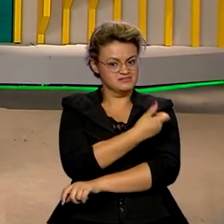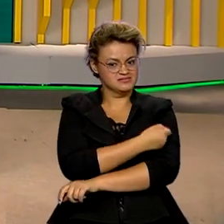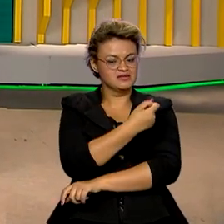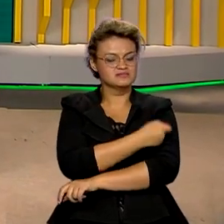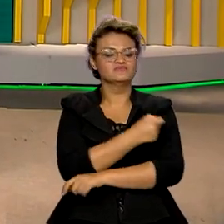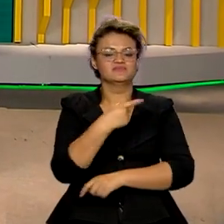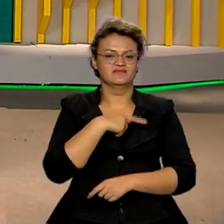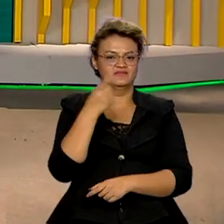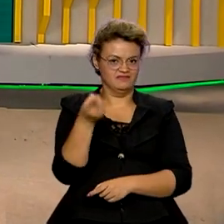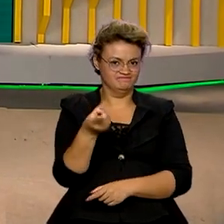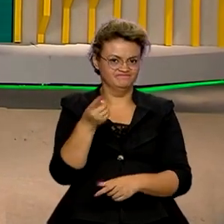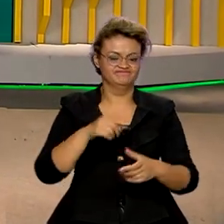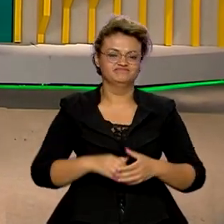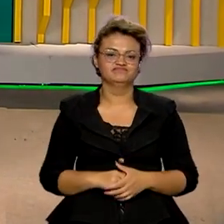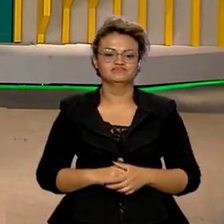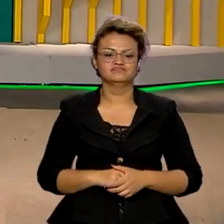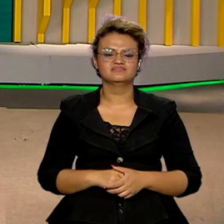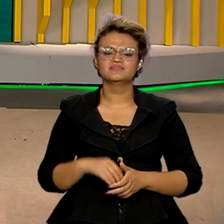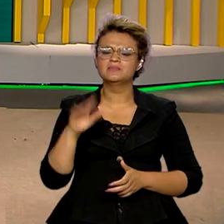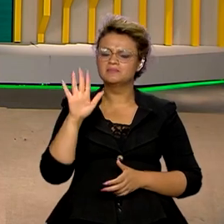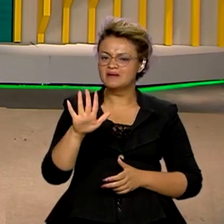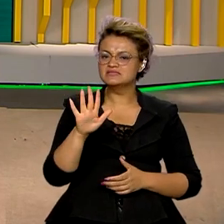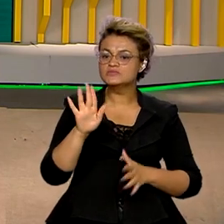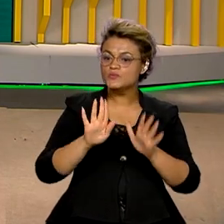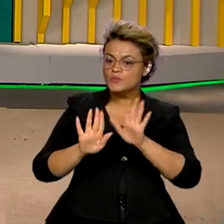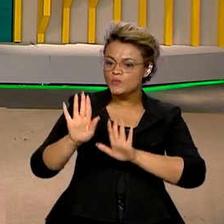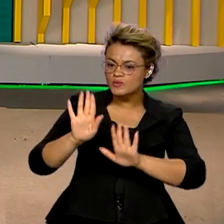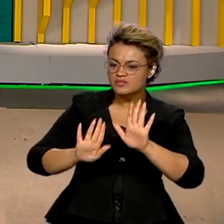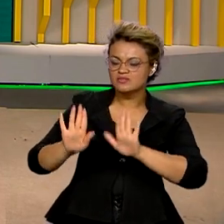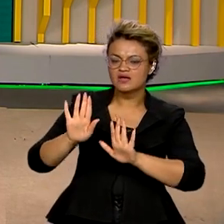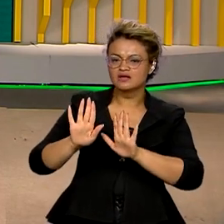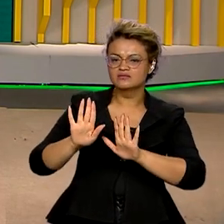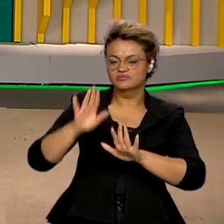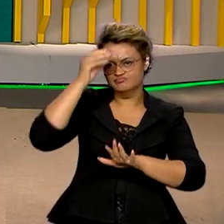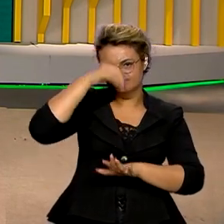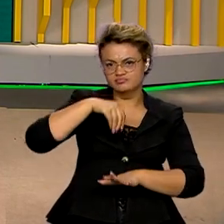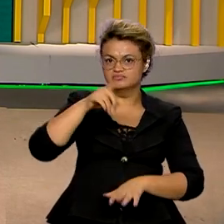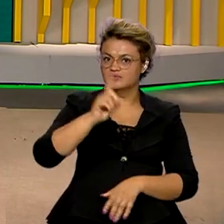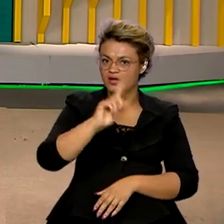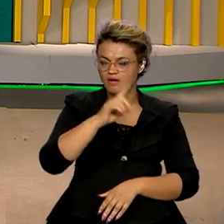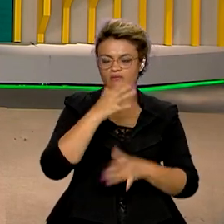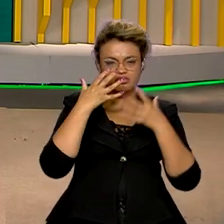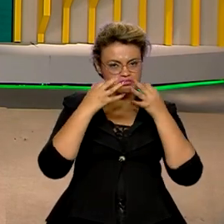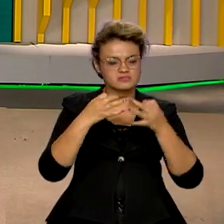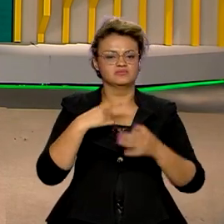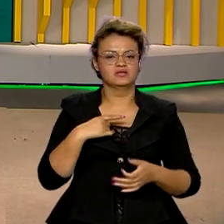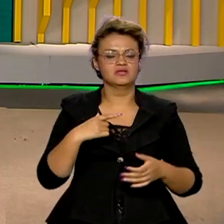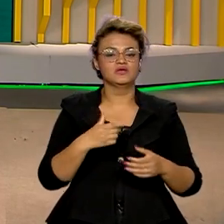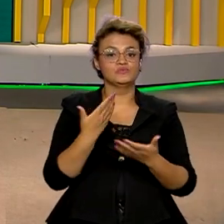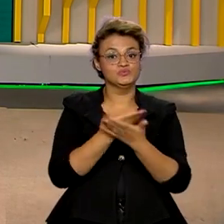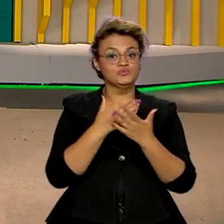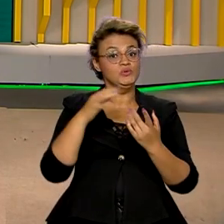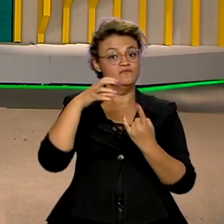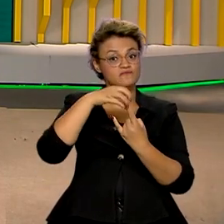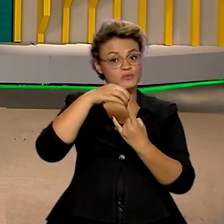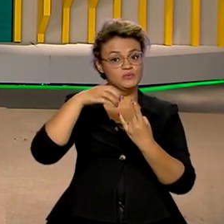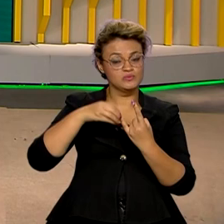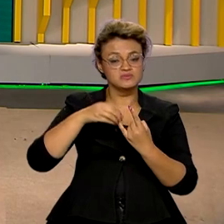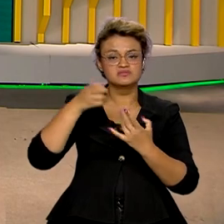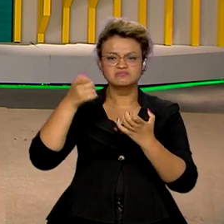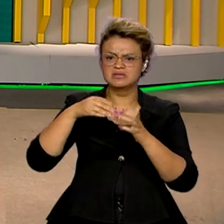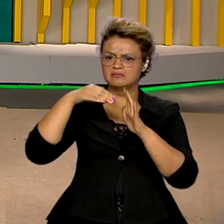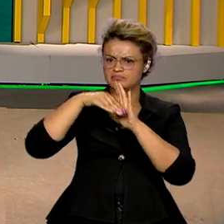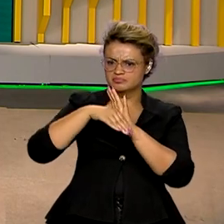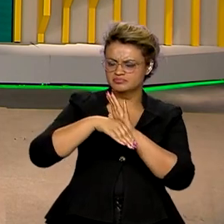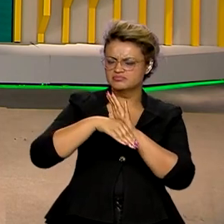em massa da população. Mas esse cuidado não pode ser relaxado em nenhum momento. E um estudo da Fiocruz mostra uma tendência